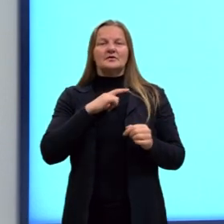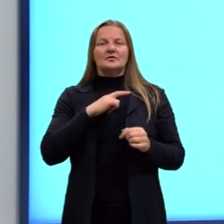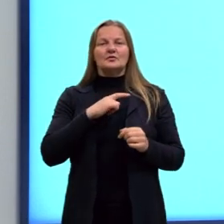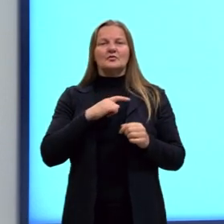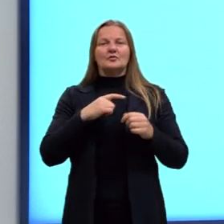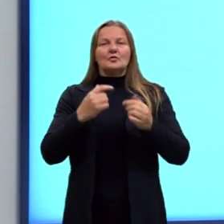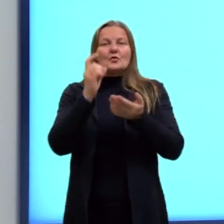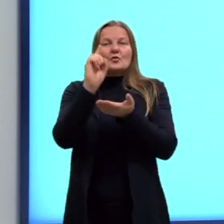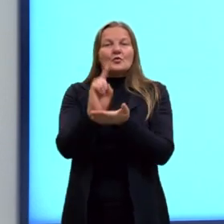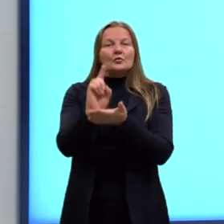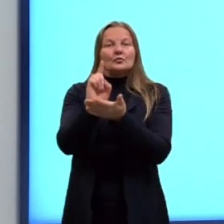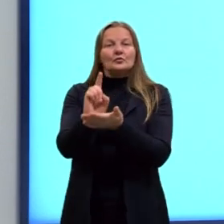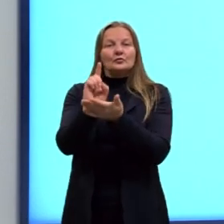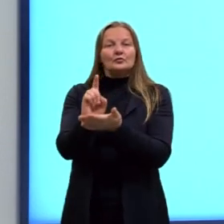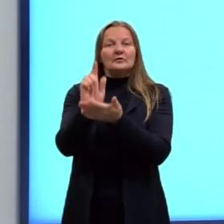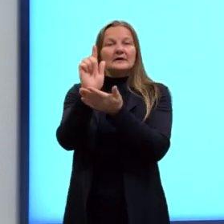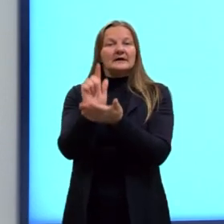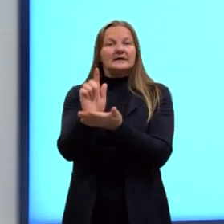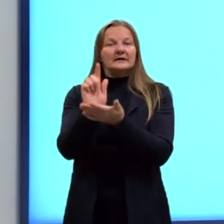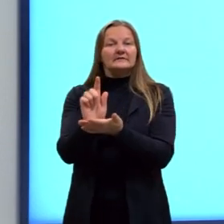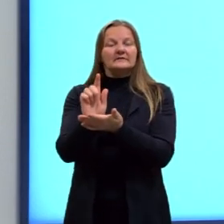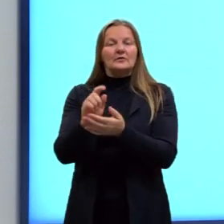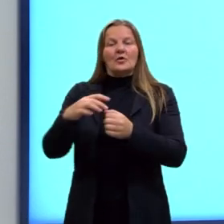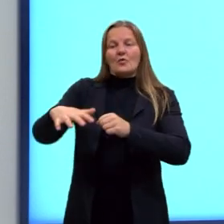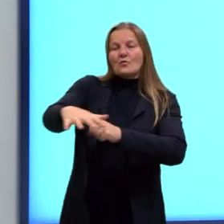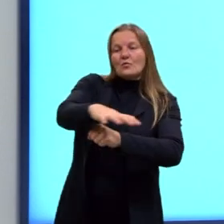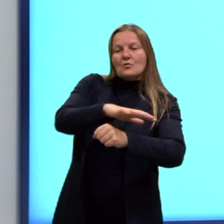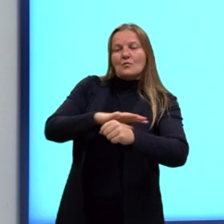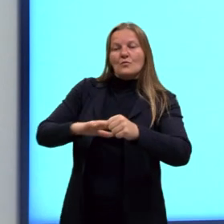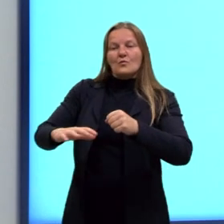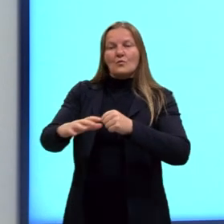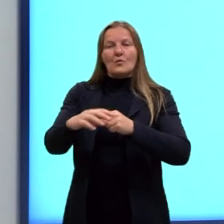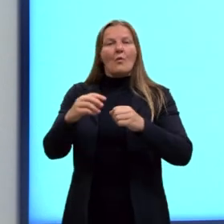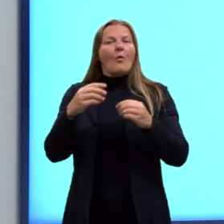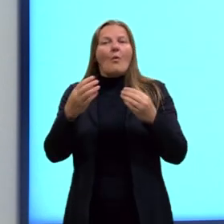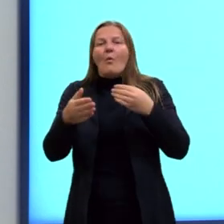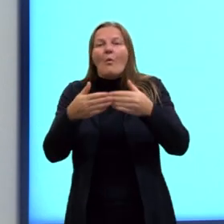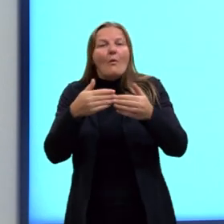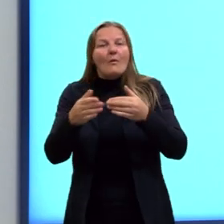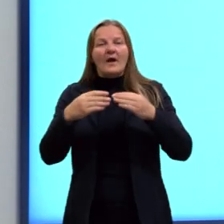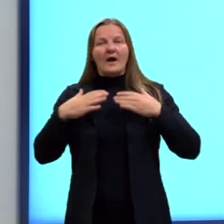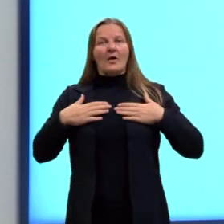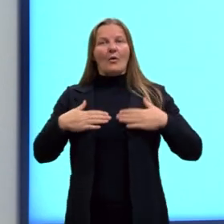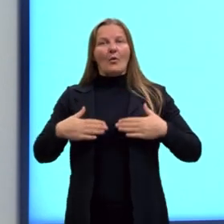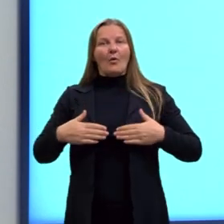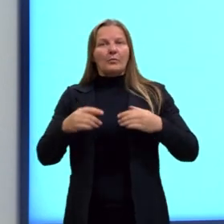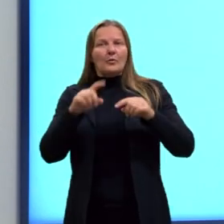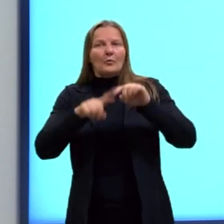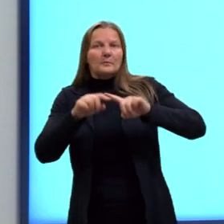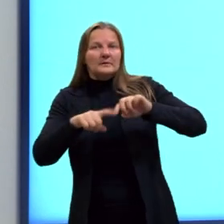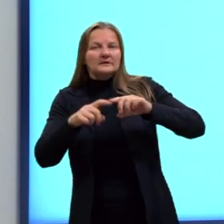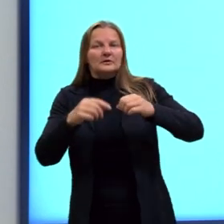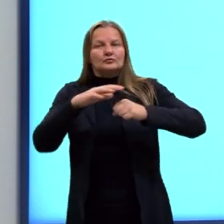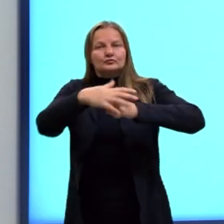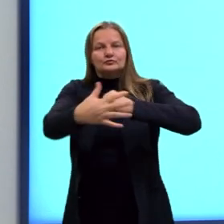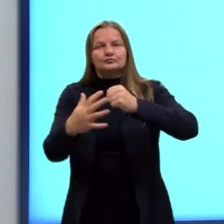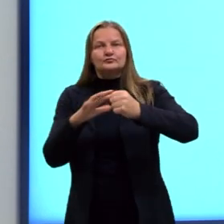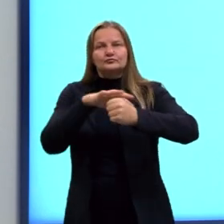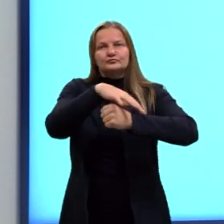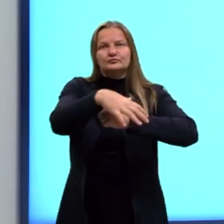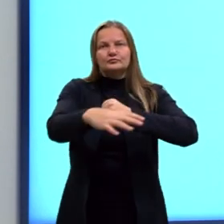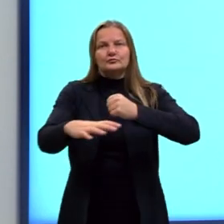gravitacional, o espaço ao redor de cada corpo eletricamente carregado está também